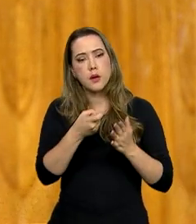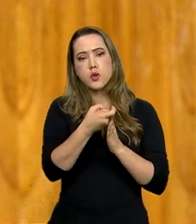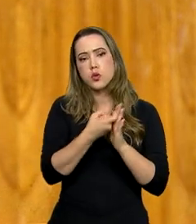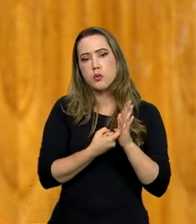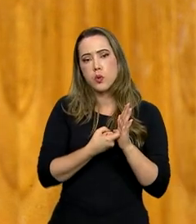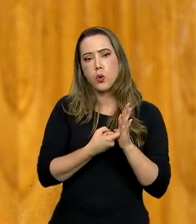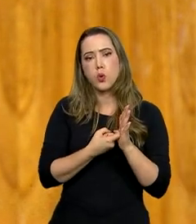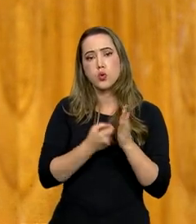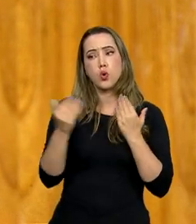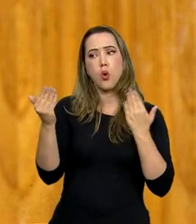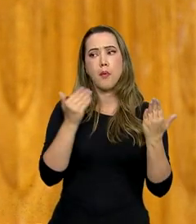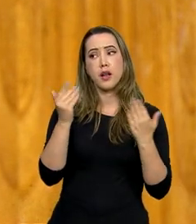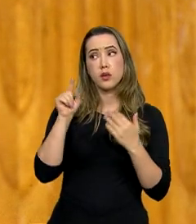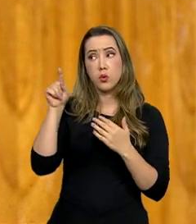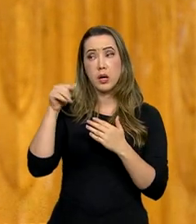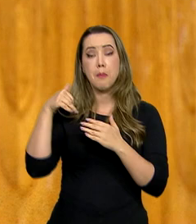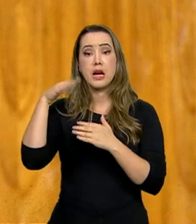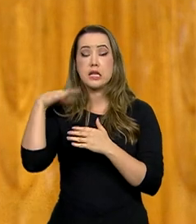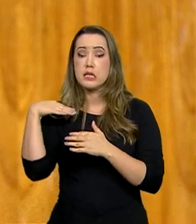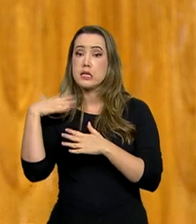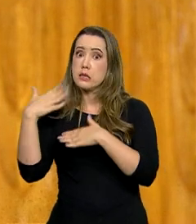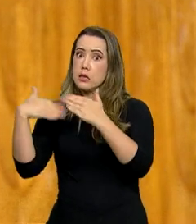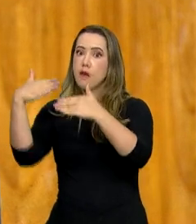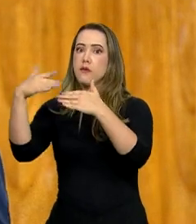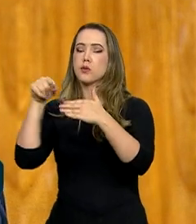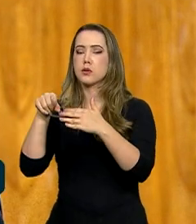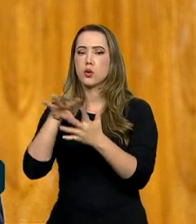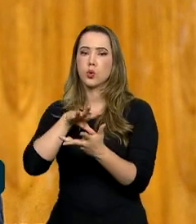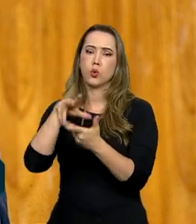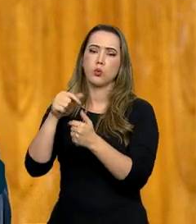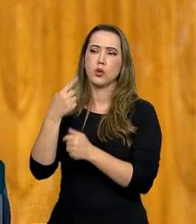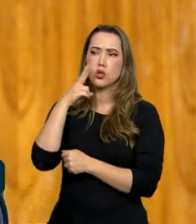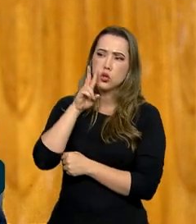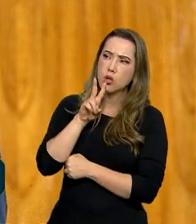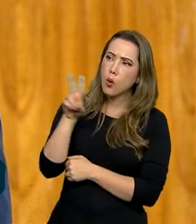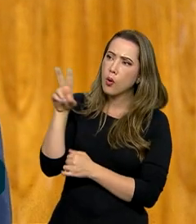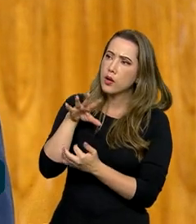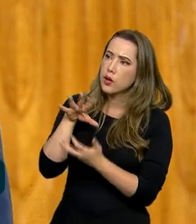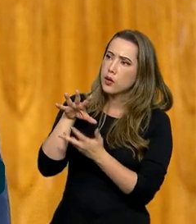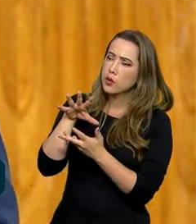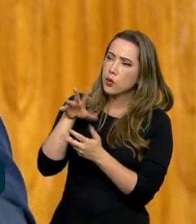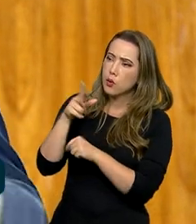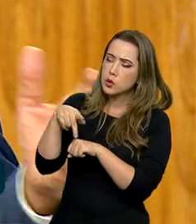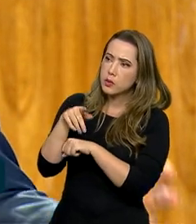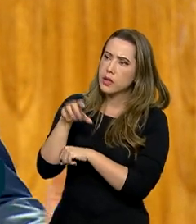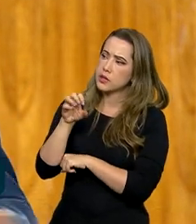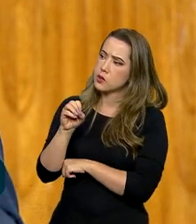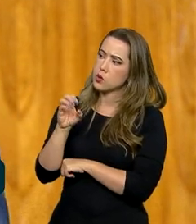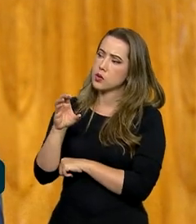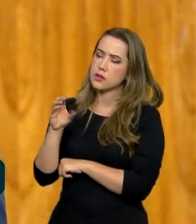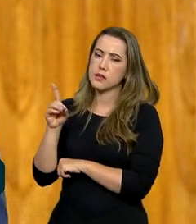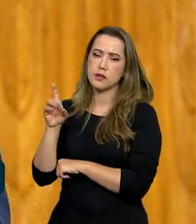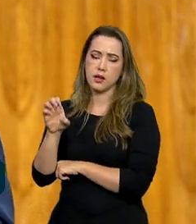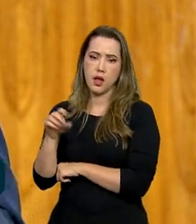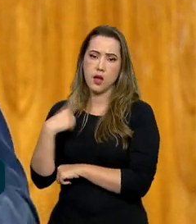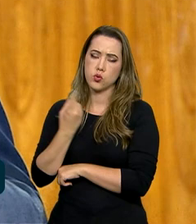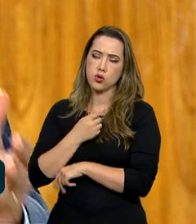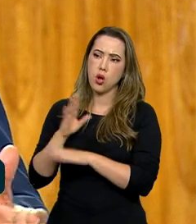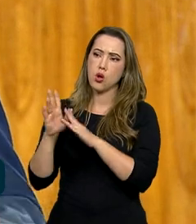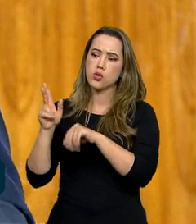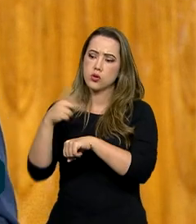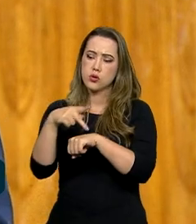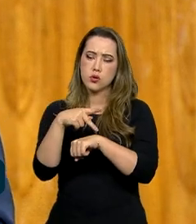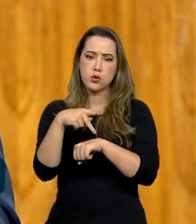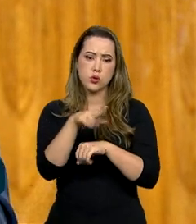do que tem de mais avançado no mundo. Nós estamos olhando para os países da OCDE, nós estamos olhando para os nossos vizinhos